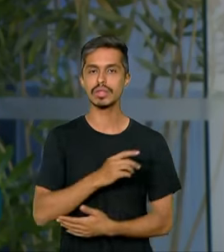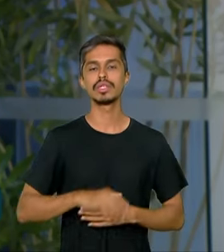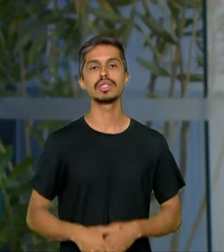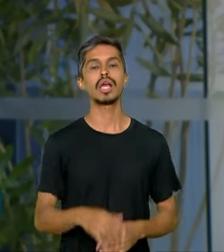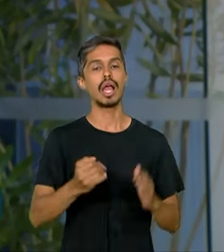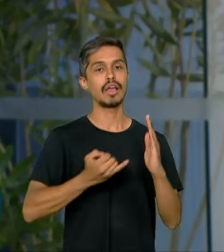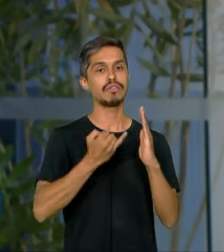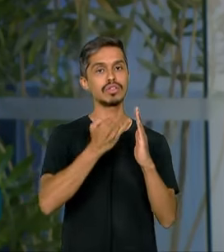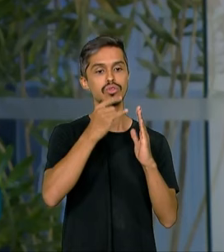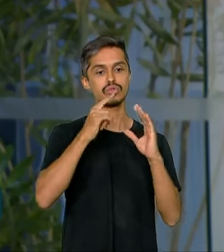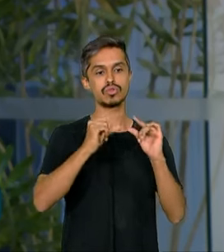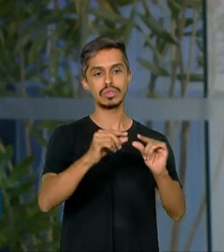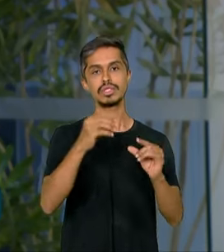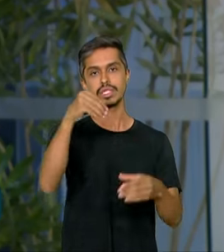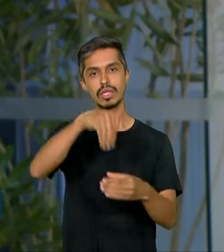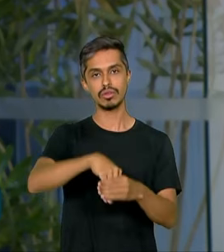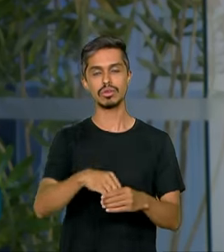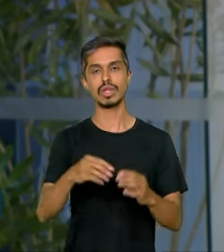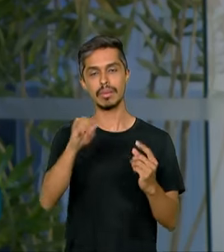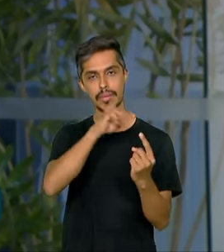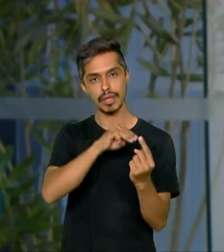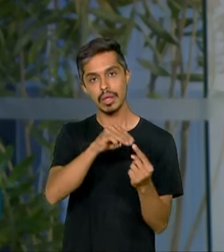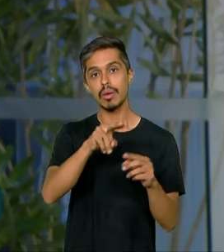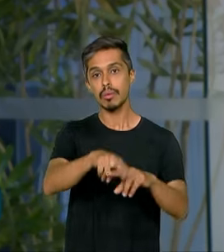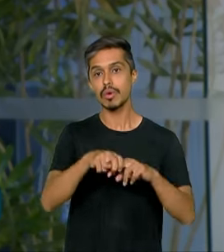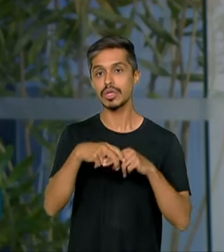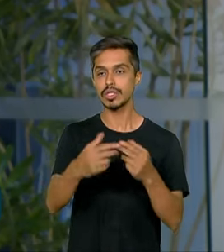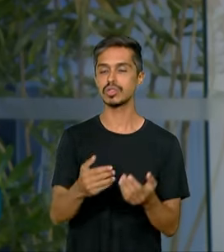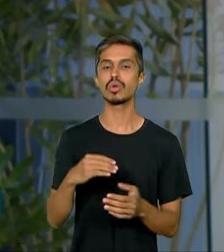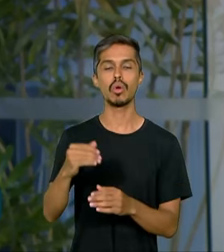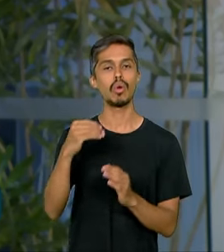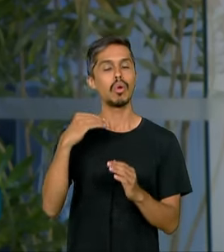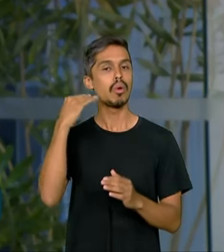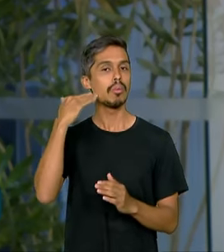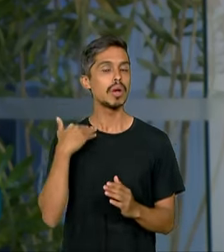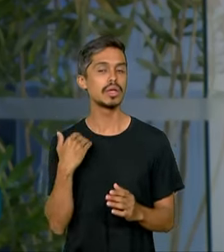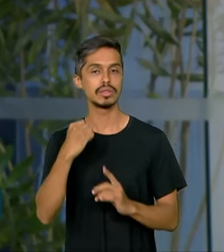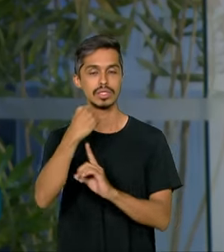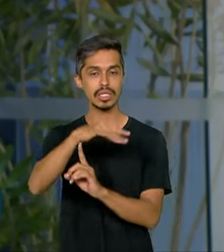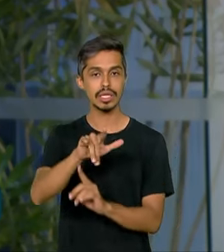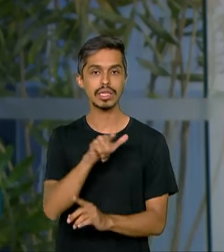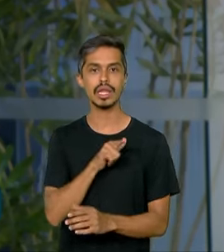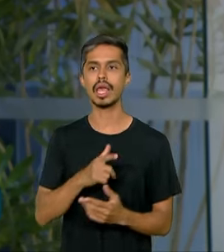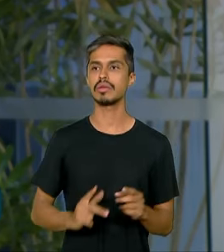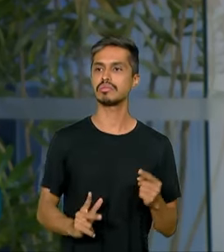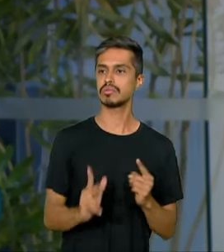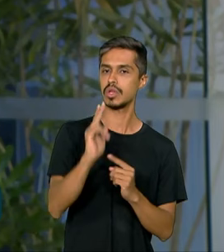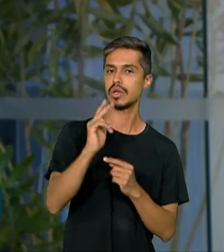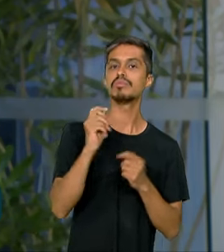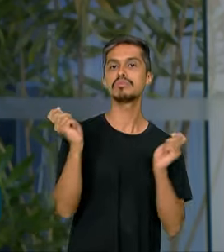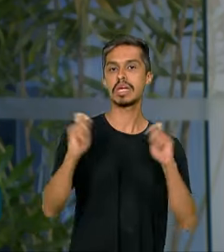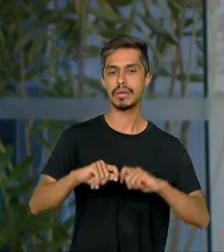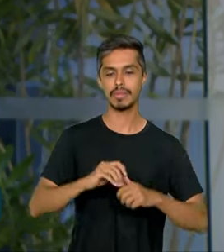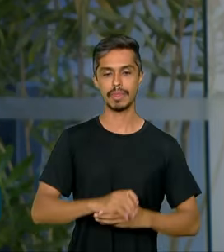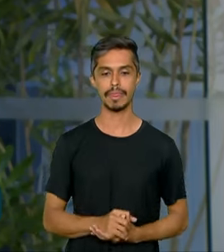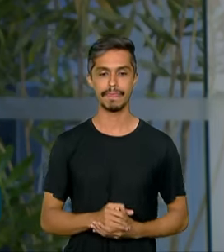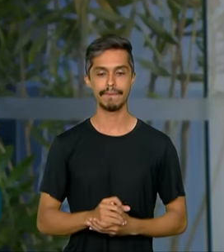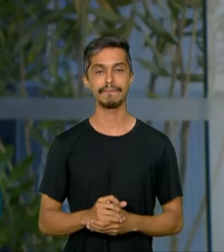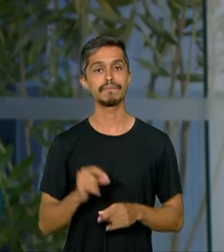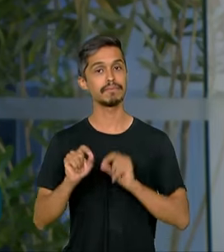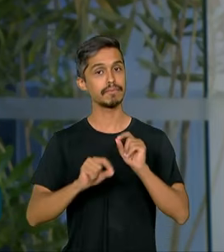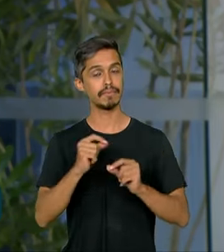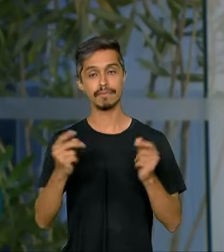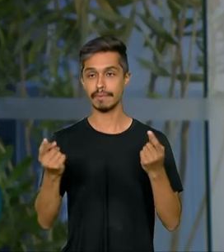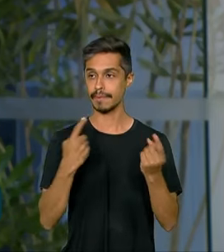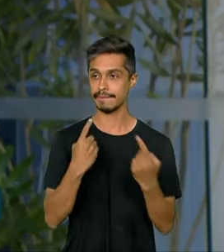continue baixa dentro da meta. Por isso, é que o Banco Central tem esse espaço para fazer esse corte de meio ponto percentual. O que se discute